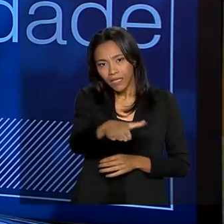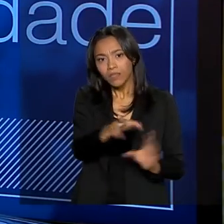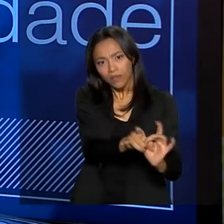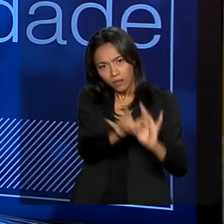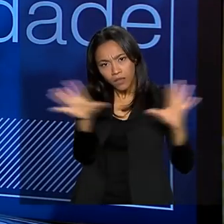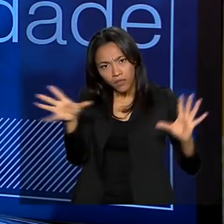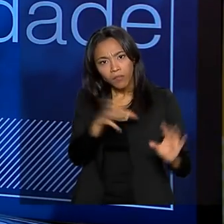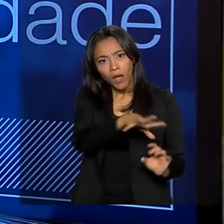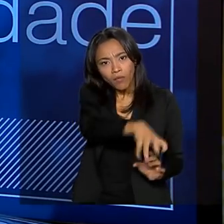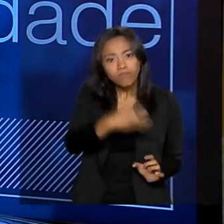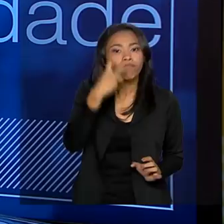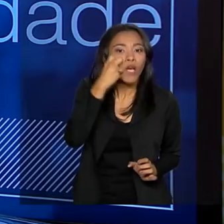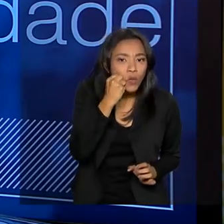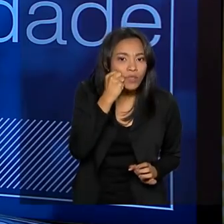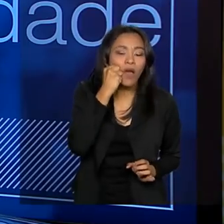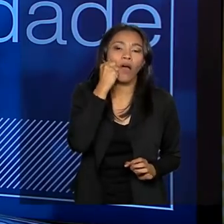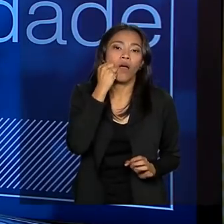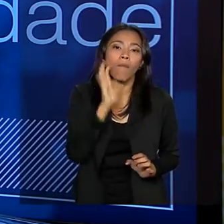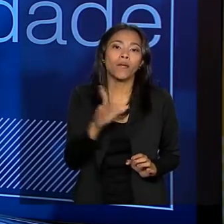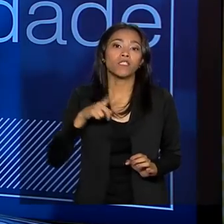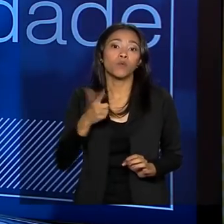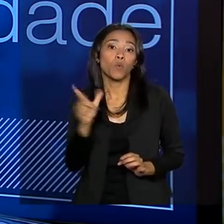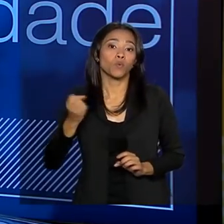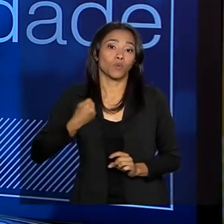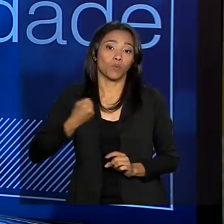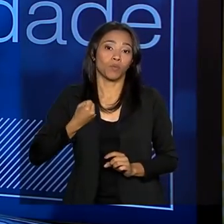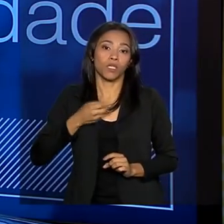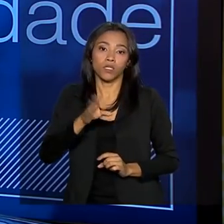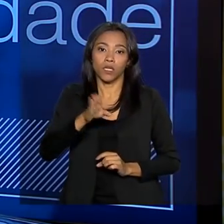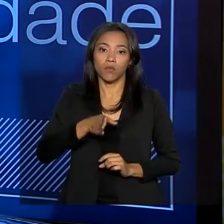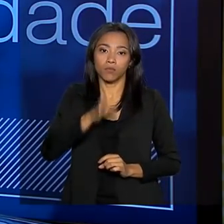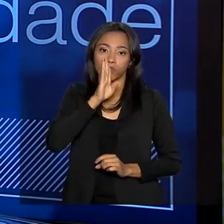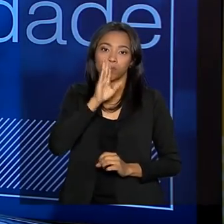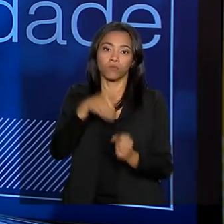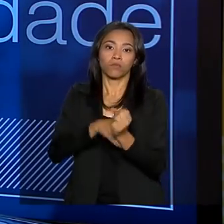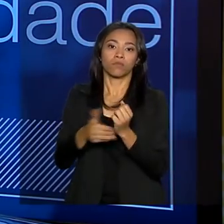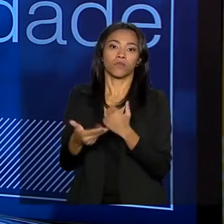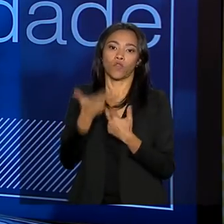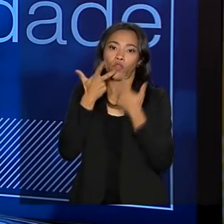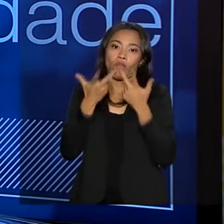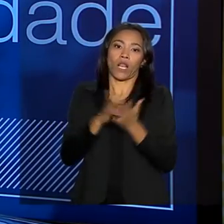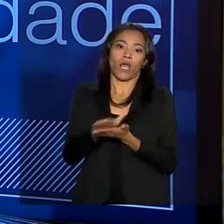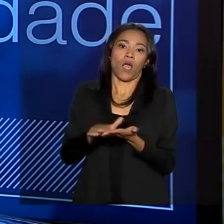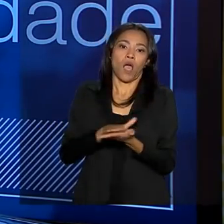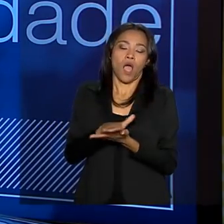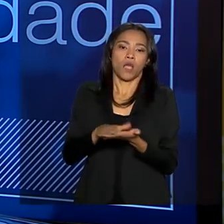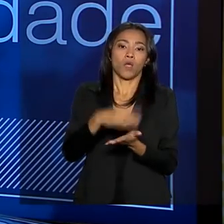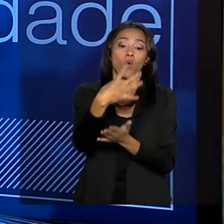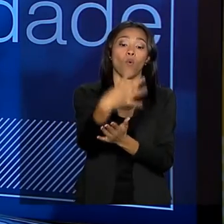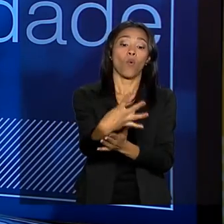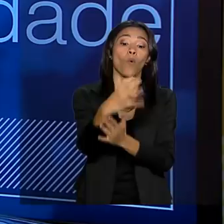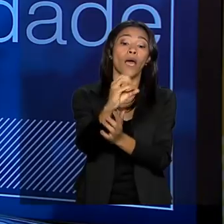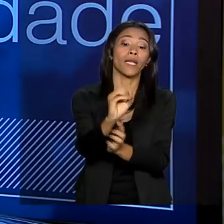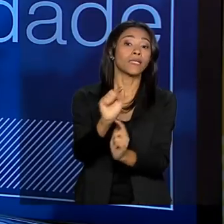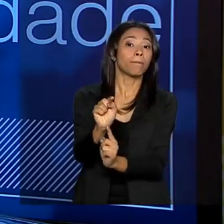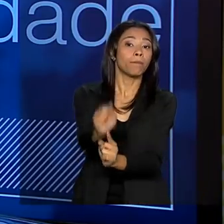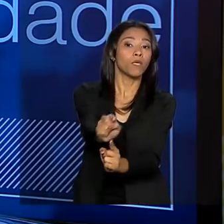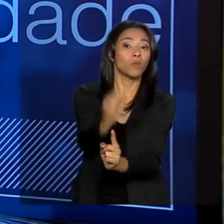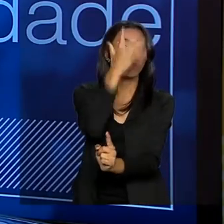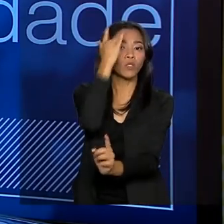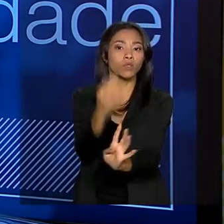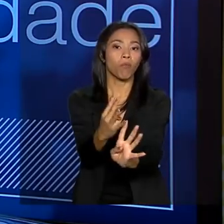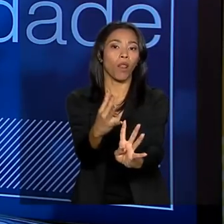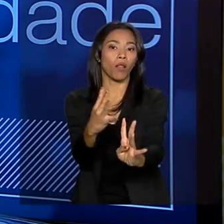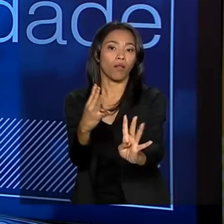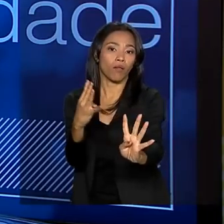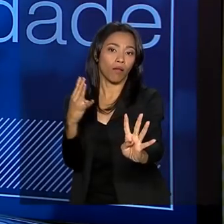para adoção. Mas eu tenho um outro número que ninguém fala. Nós temos mais de 40 mil pessoas em fila